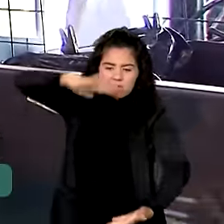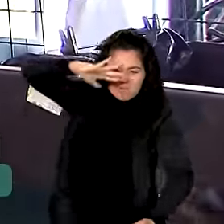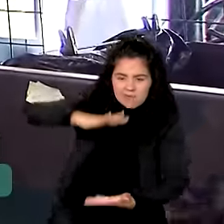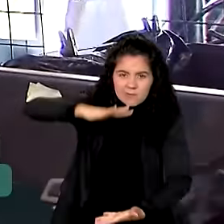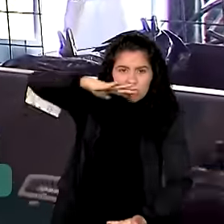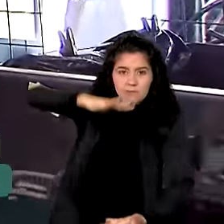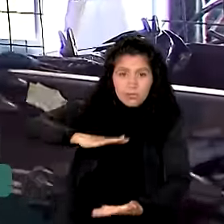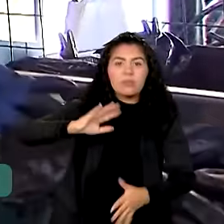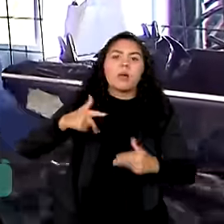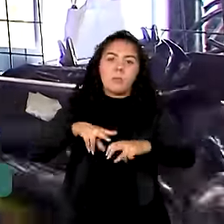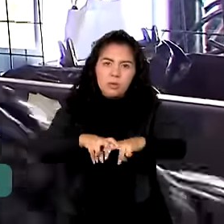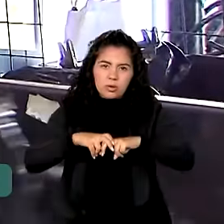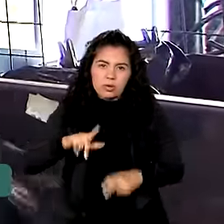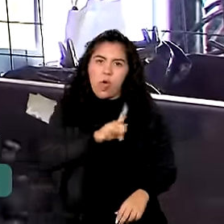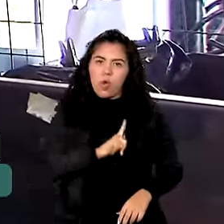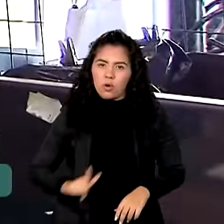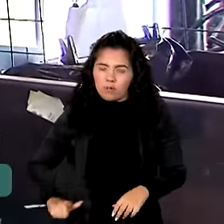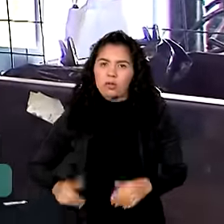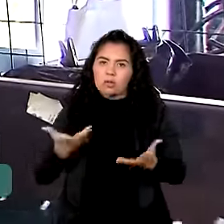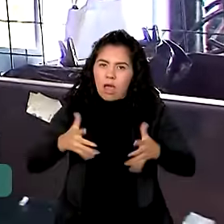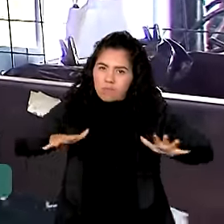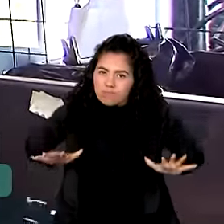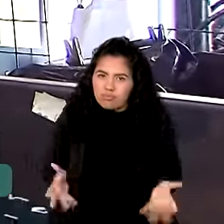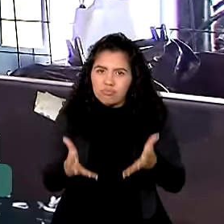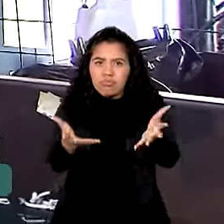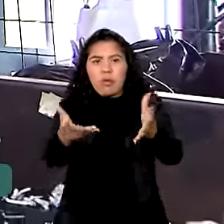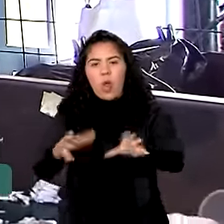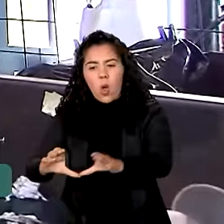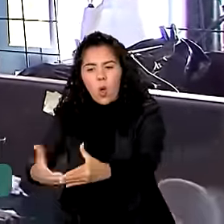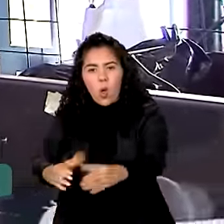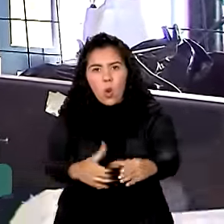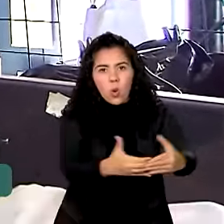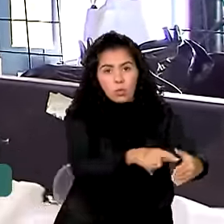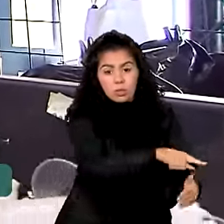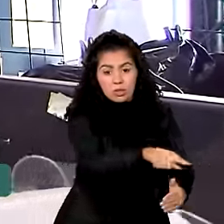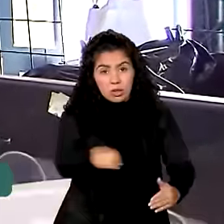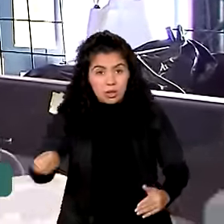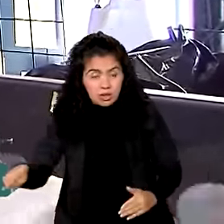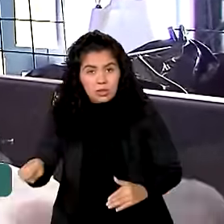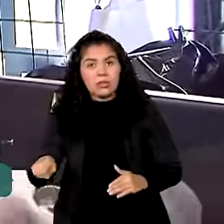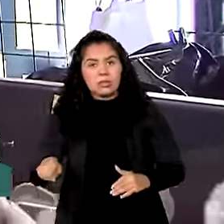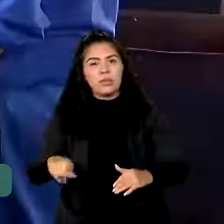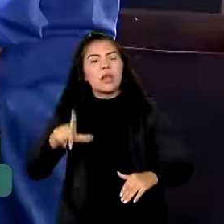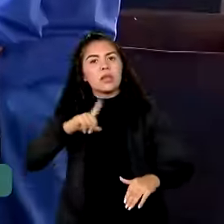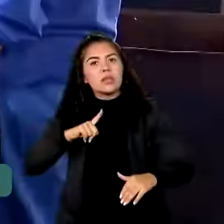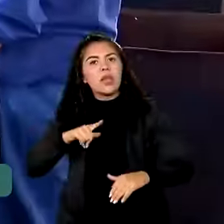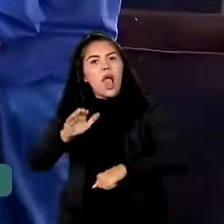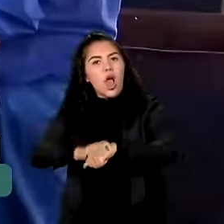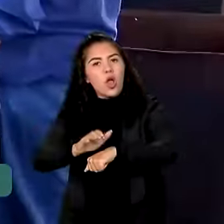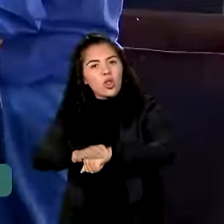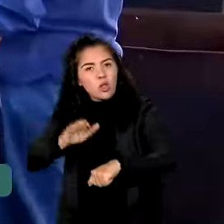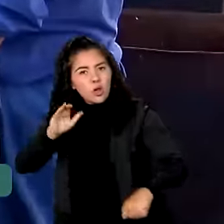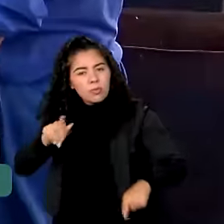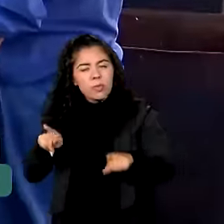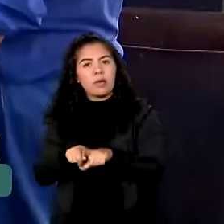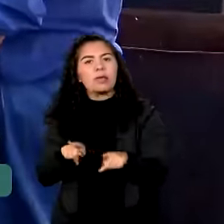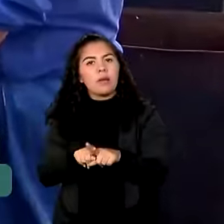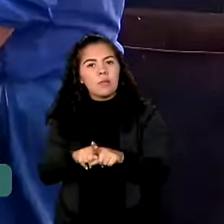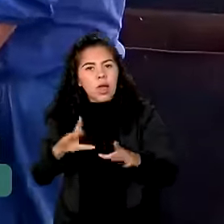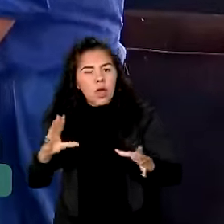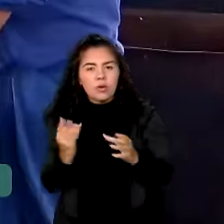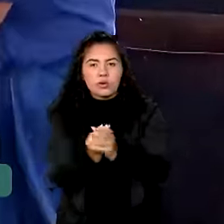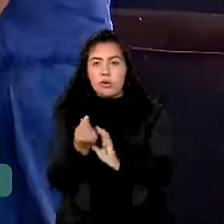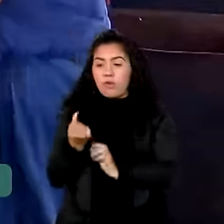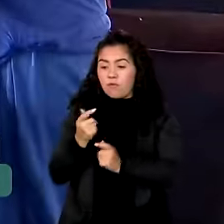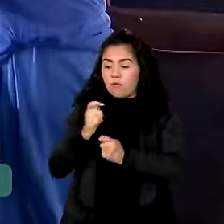Com isso, o governo pretende fortalecer as organizações de catadores, promovendo a autonomia, a inclusão financeira e o